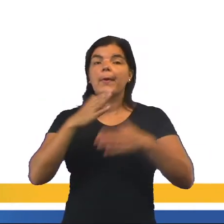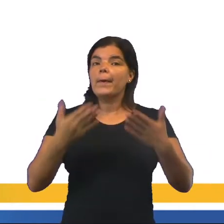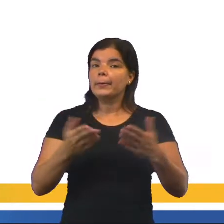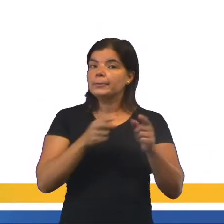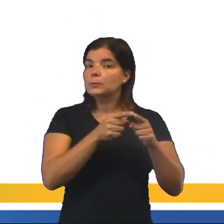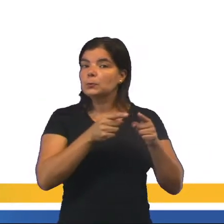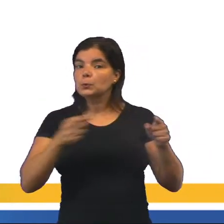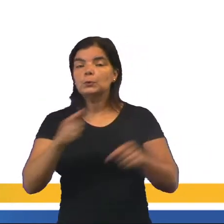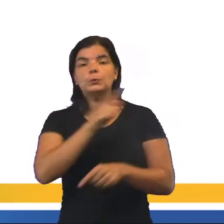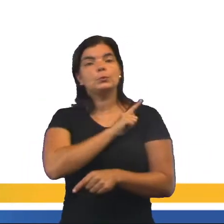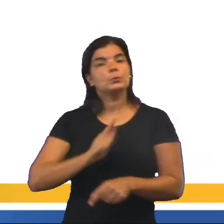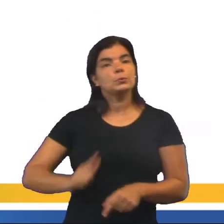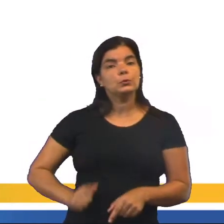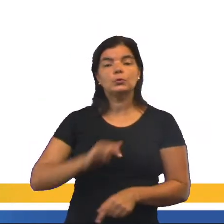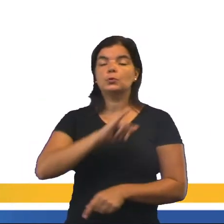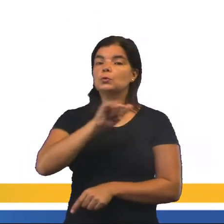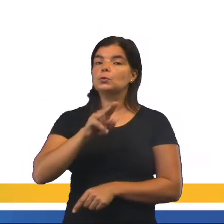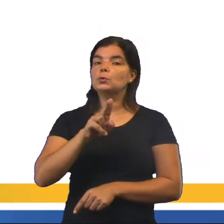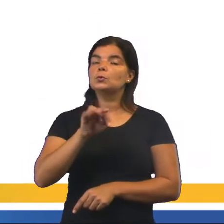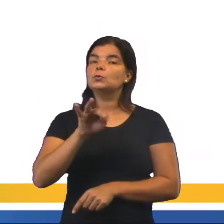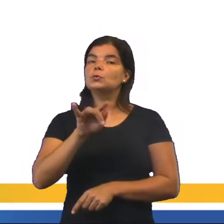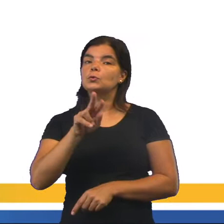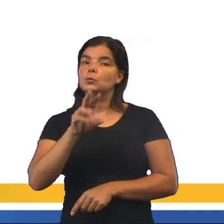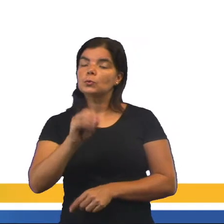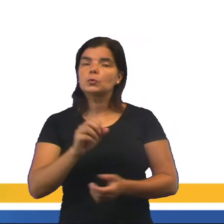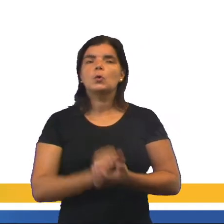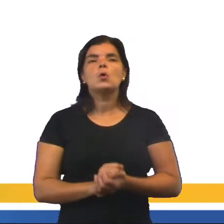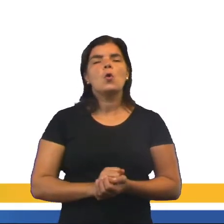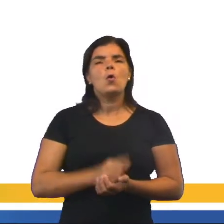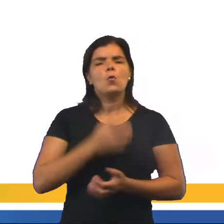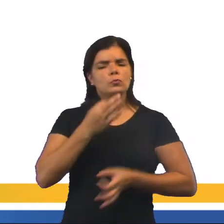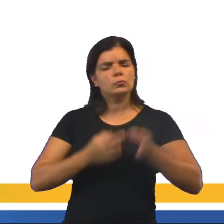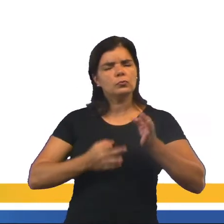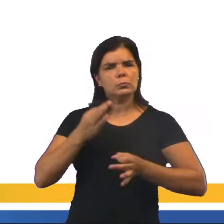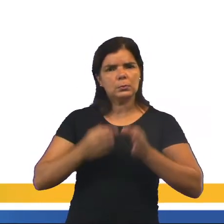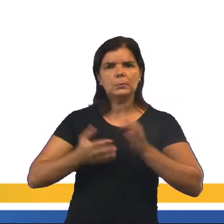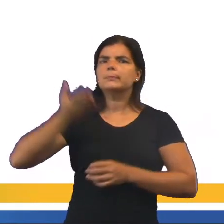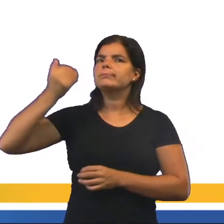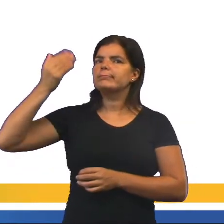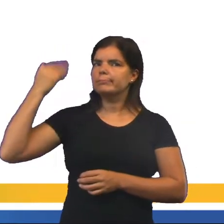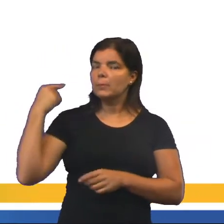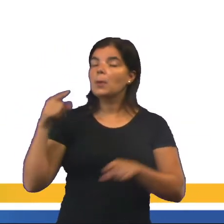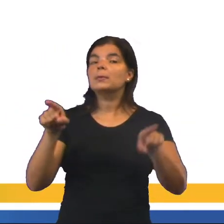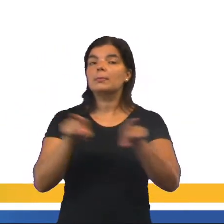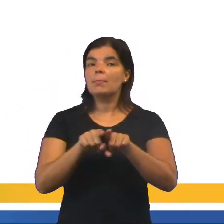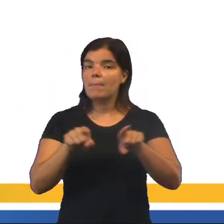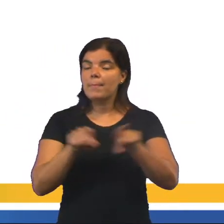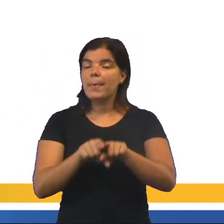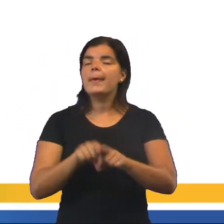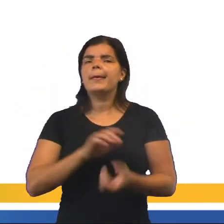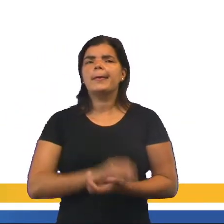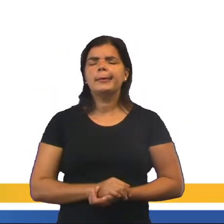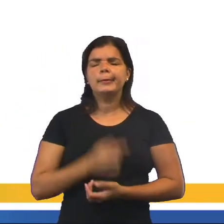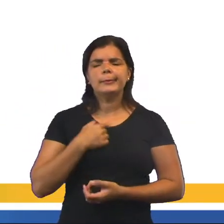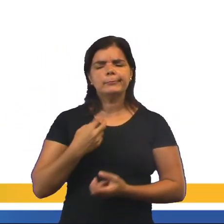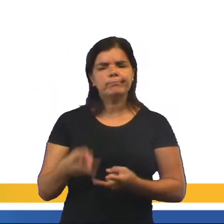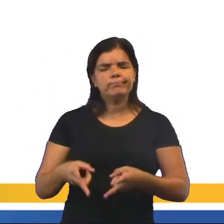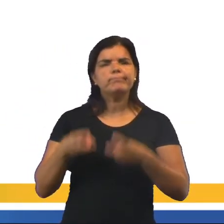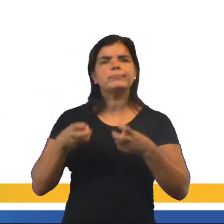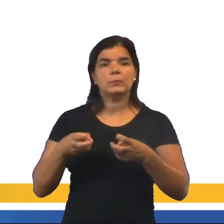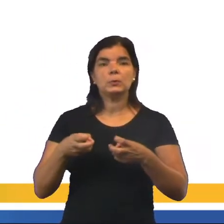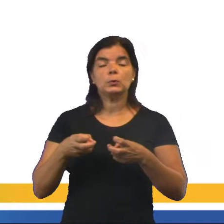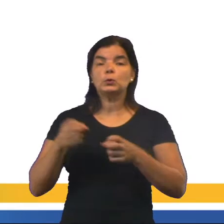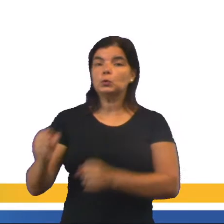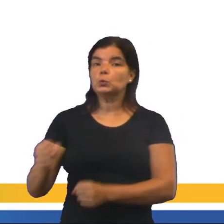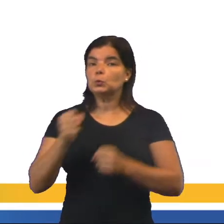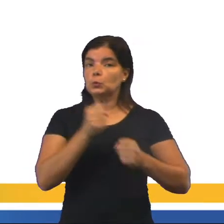Ainda durante o governo de Justino, os juristas da época, que também eram bizantinos, eles assimilaram os